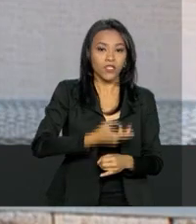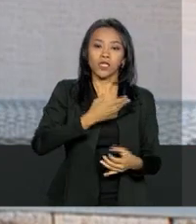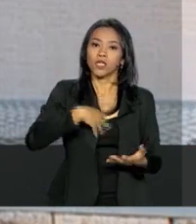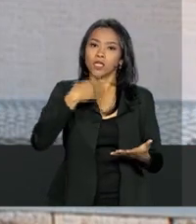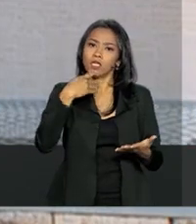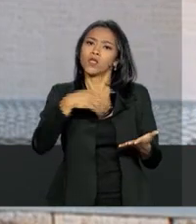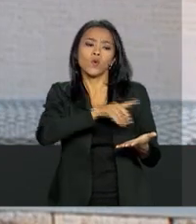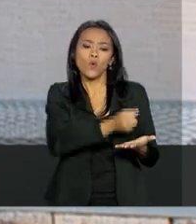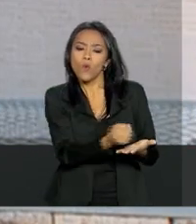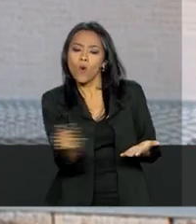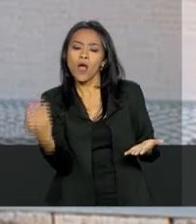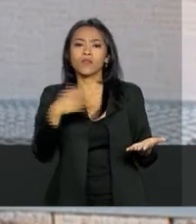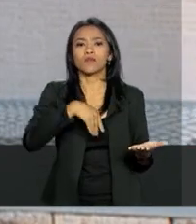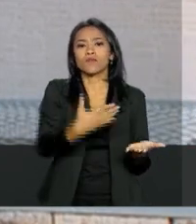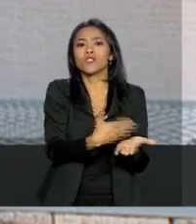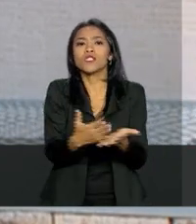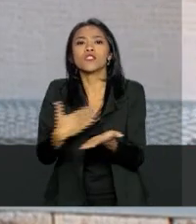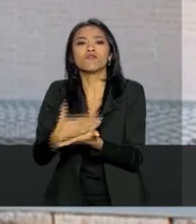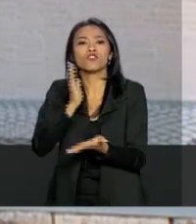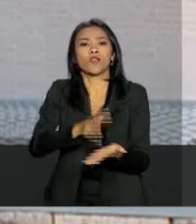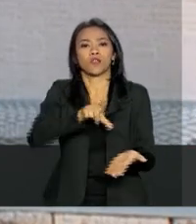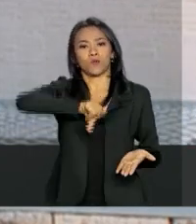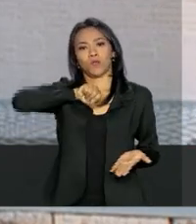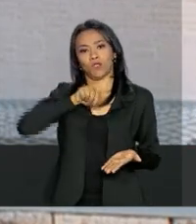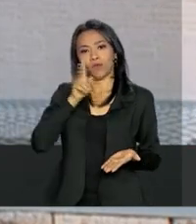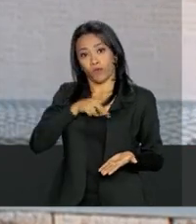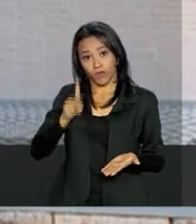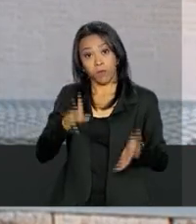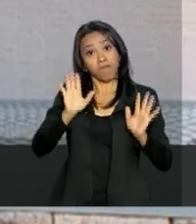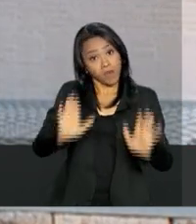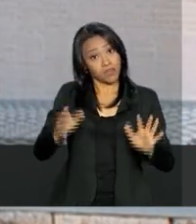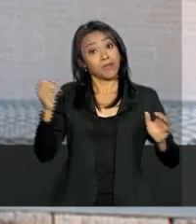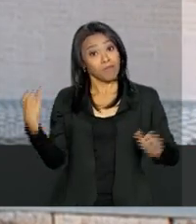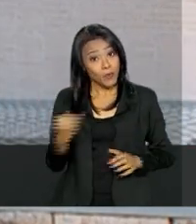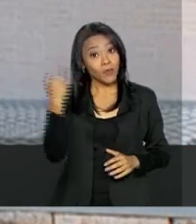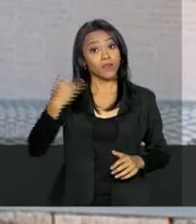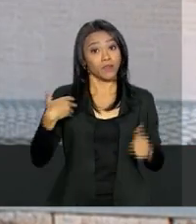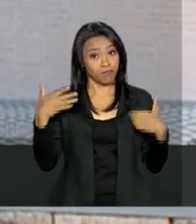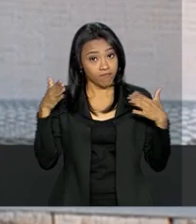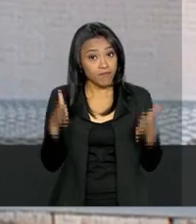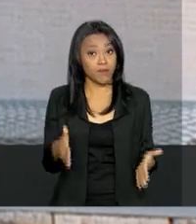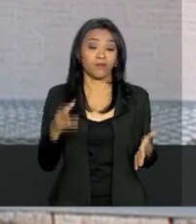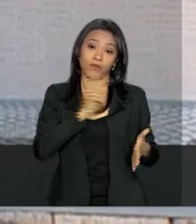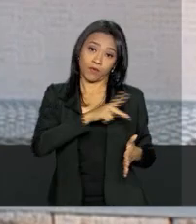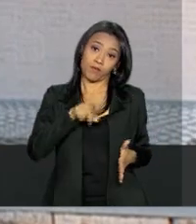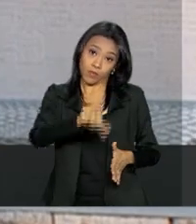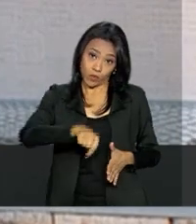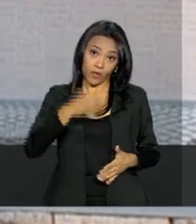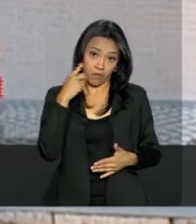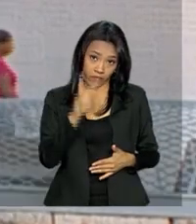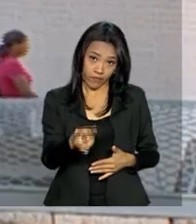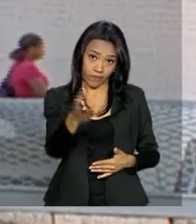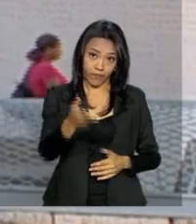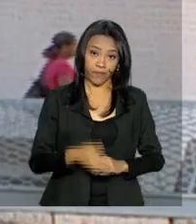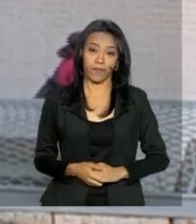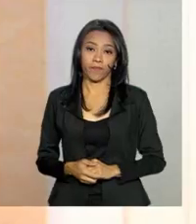livros que foram escolhidos pelos professores. Mas é muito importante a participação dos professores nessa escolha. Vamos conferir.